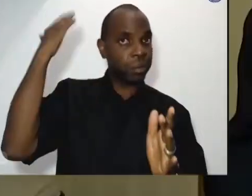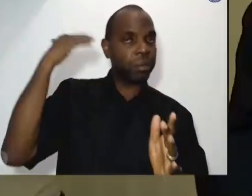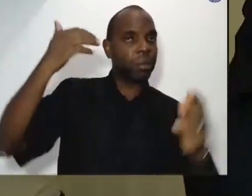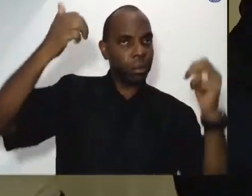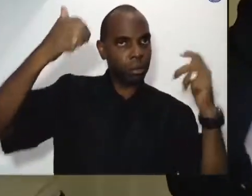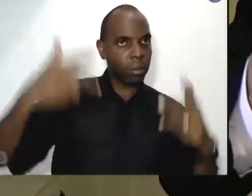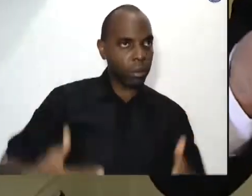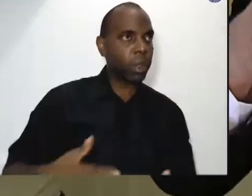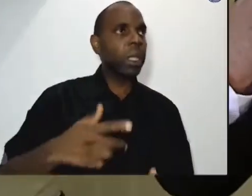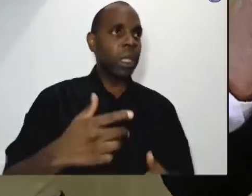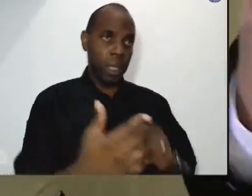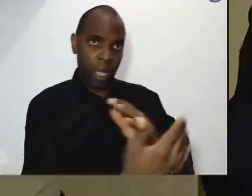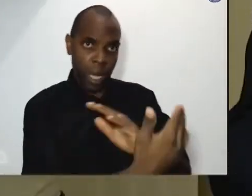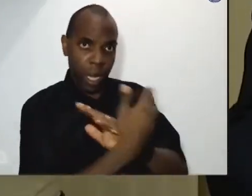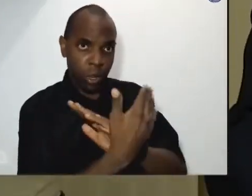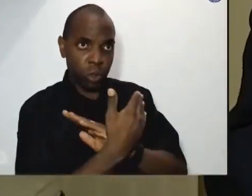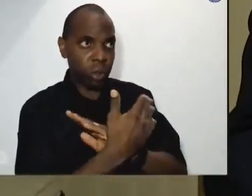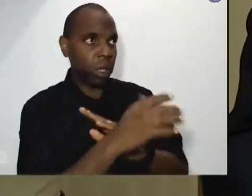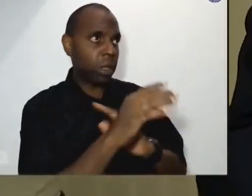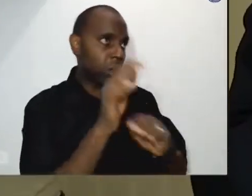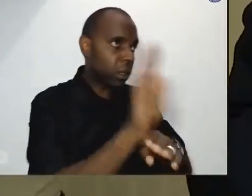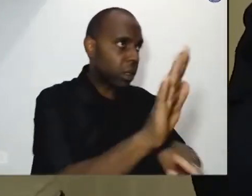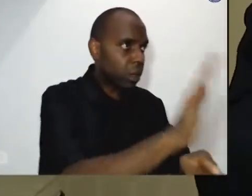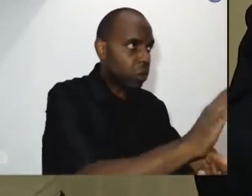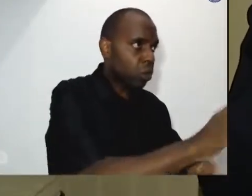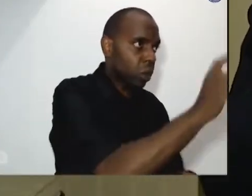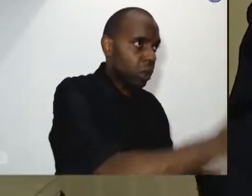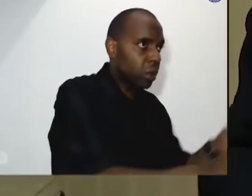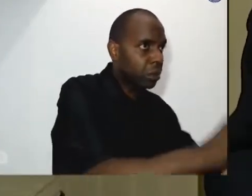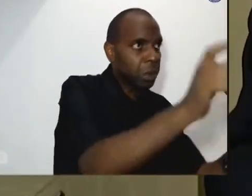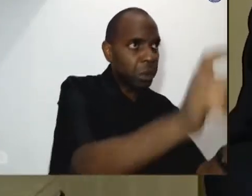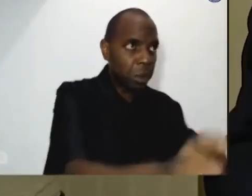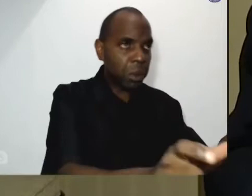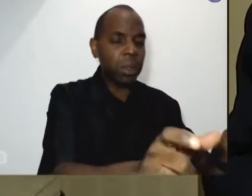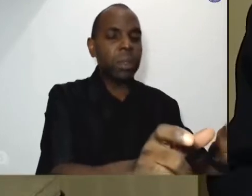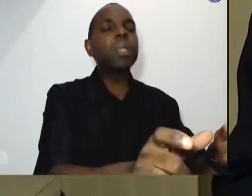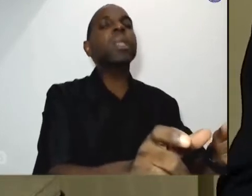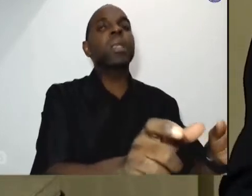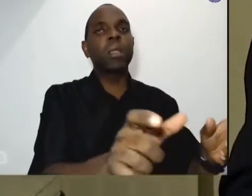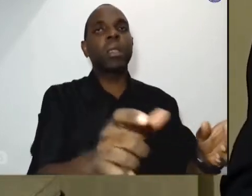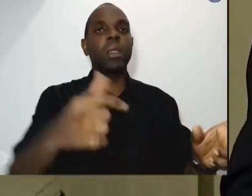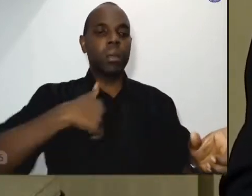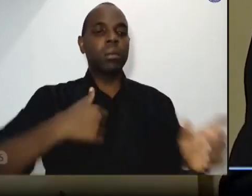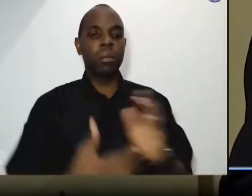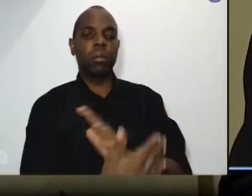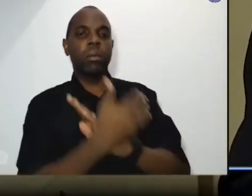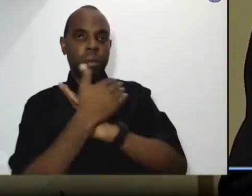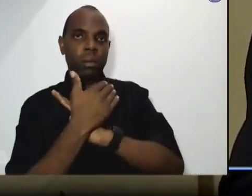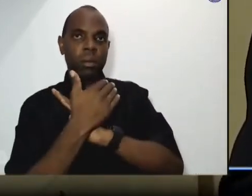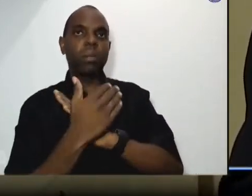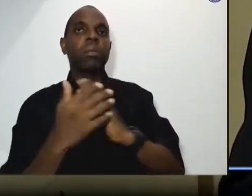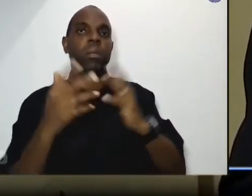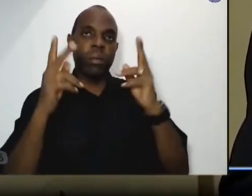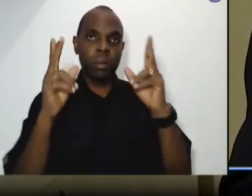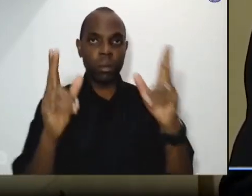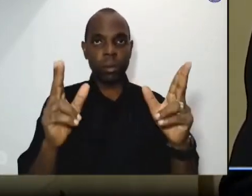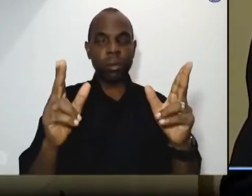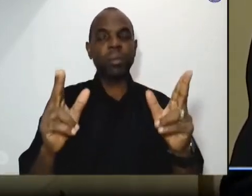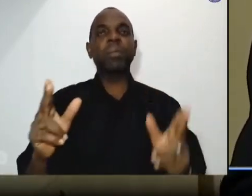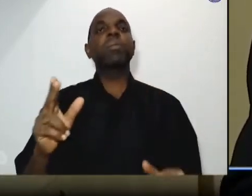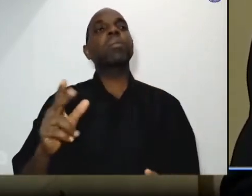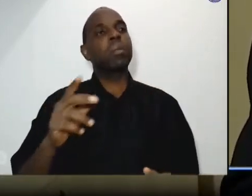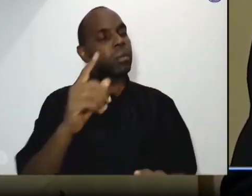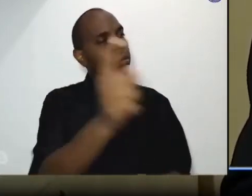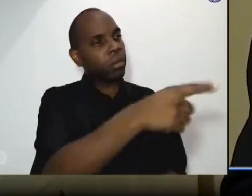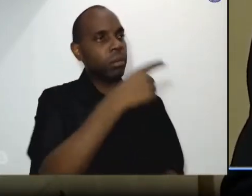fizeste. Vamos nos unir num grande mutirão solidário para construir um mundo melhor, um mundo